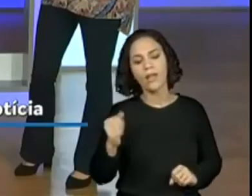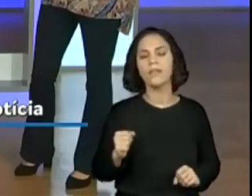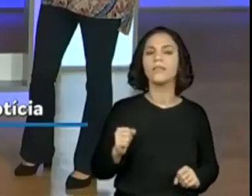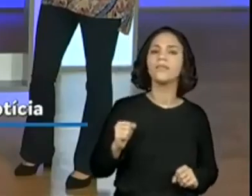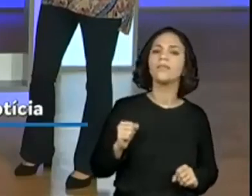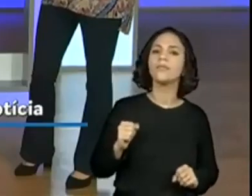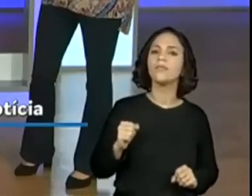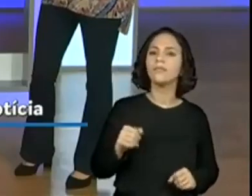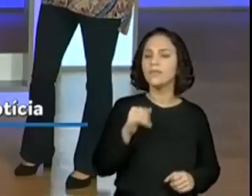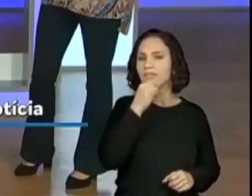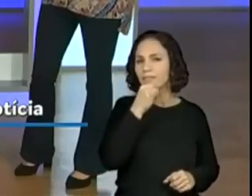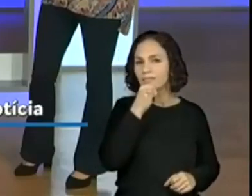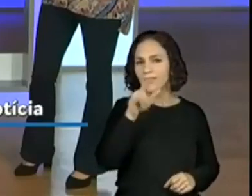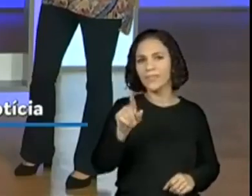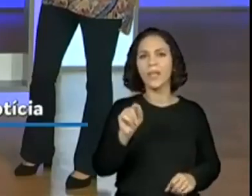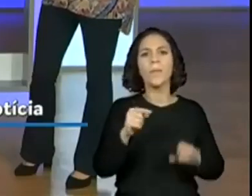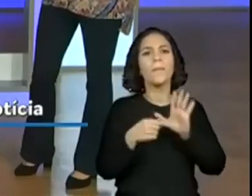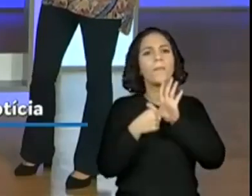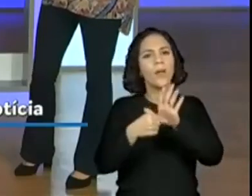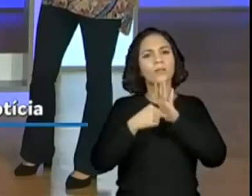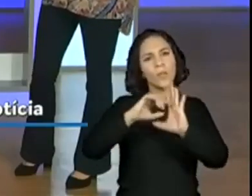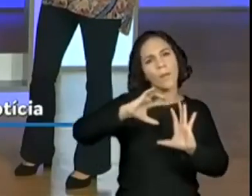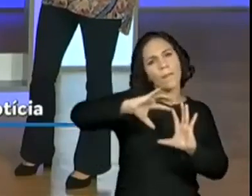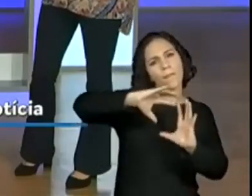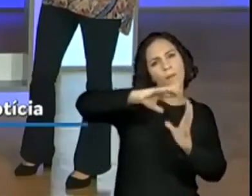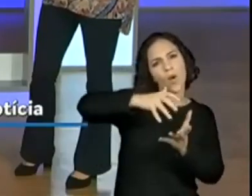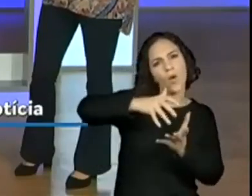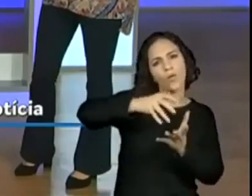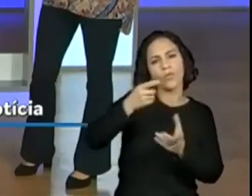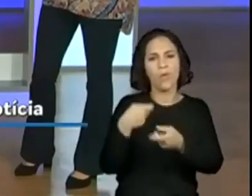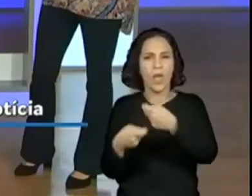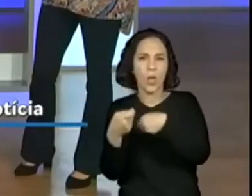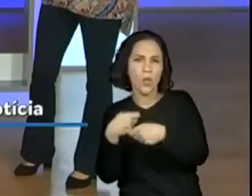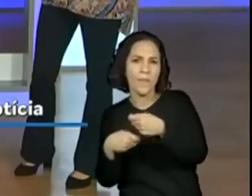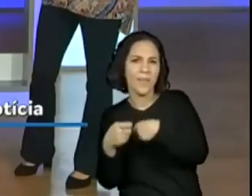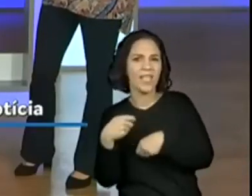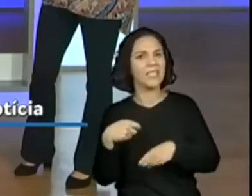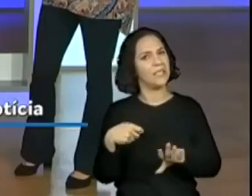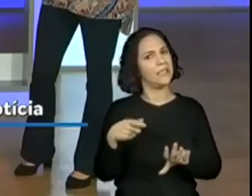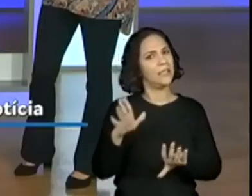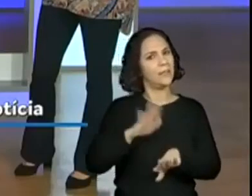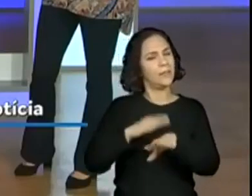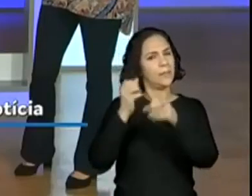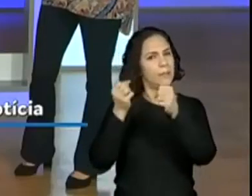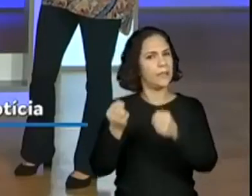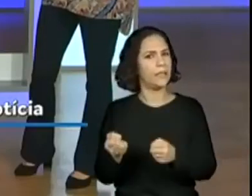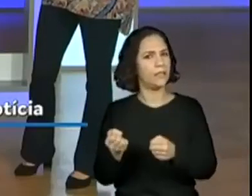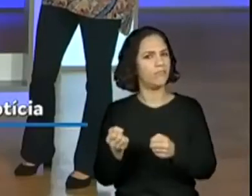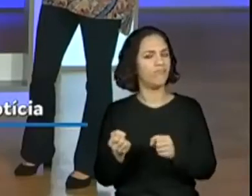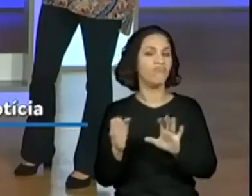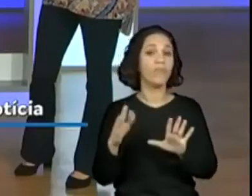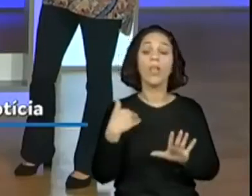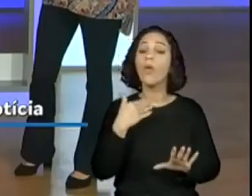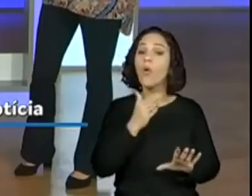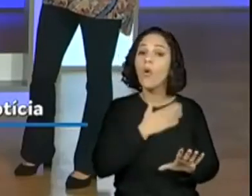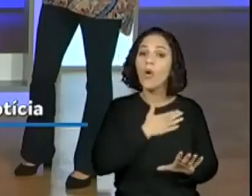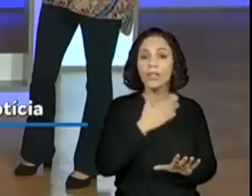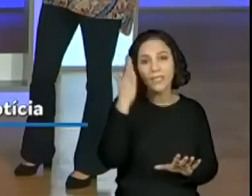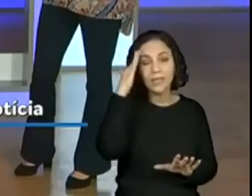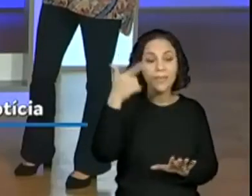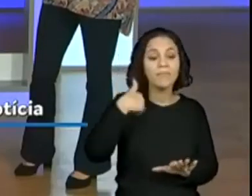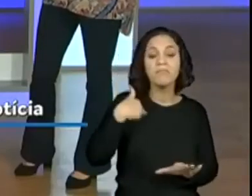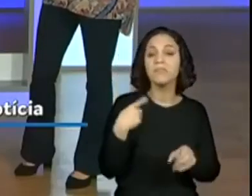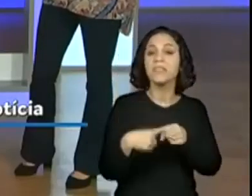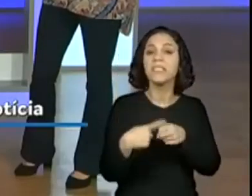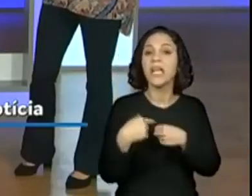Esses jornais que falam muito sobre o mundo, a economia, já são mais densos, né, as notícias. Então, eu gosto de saber bastante notícias das